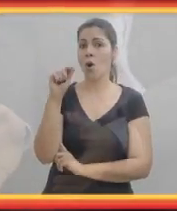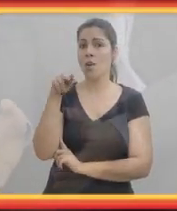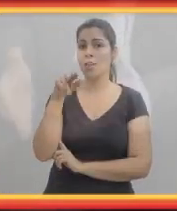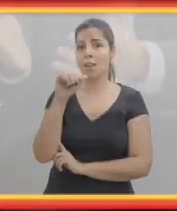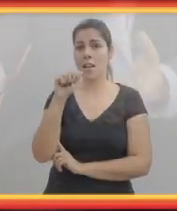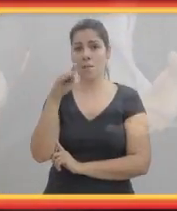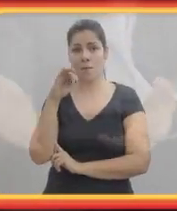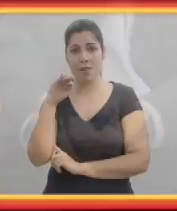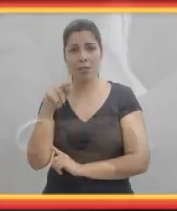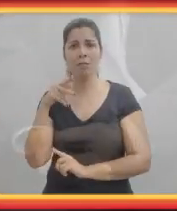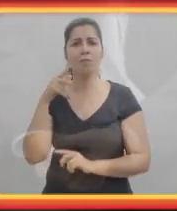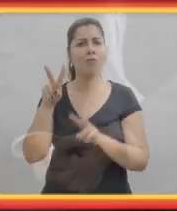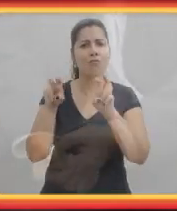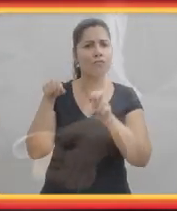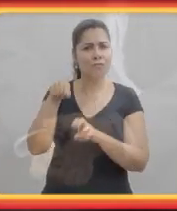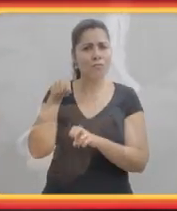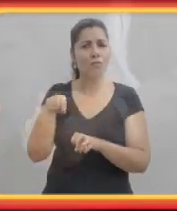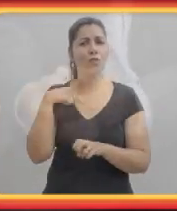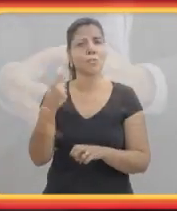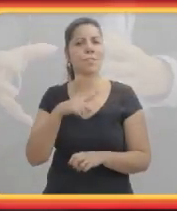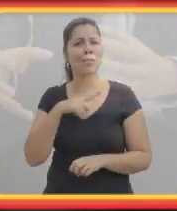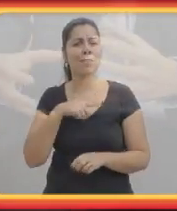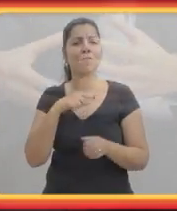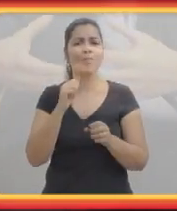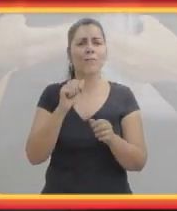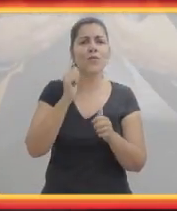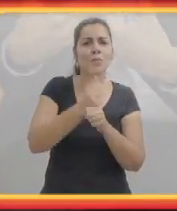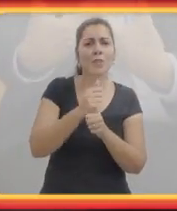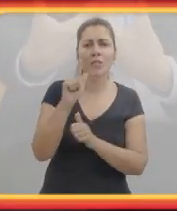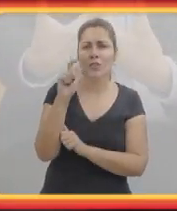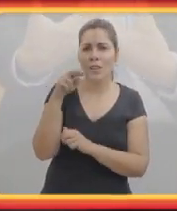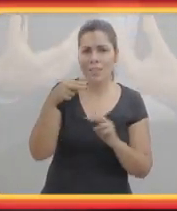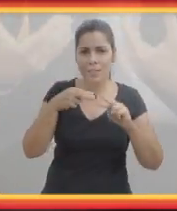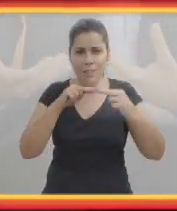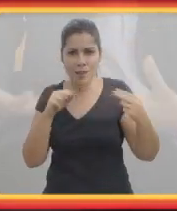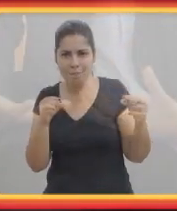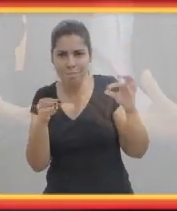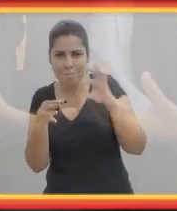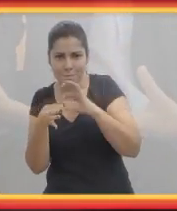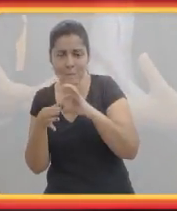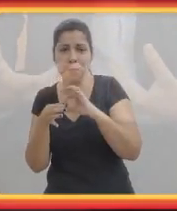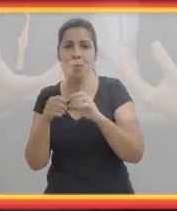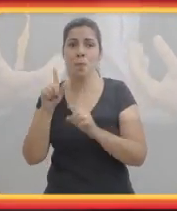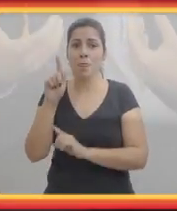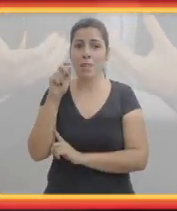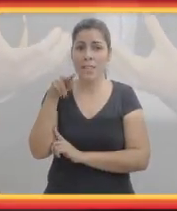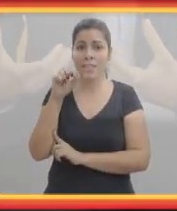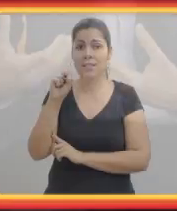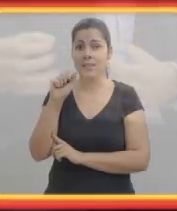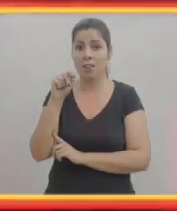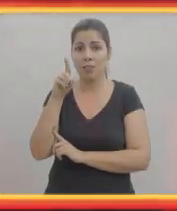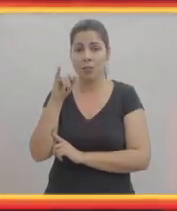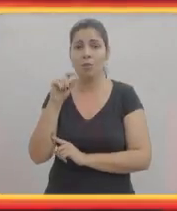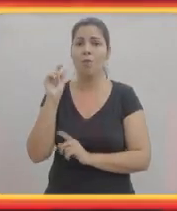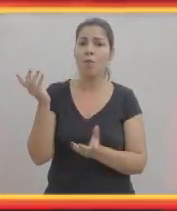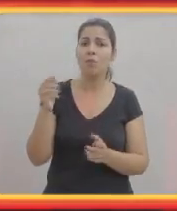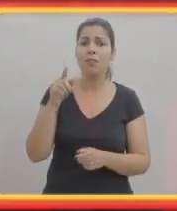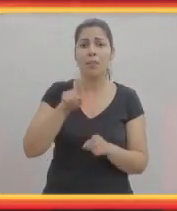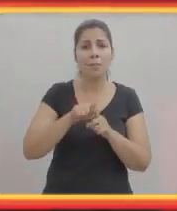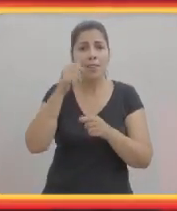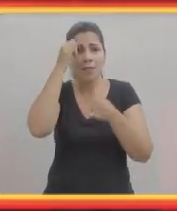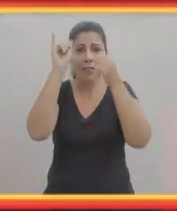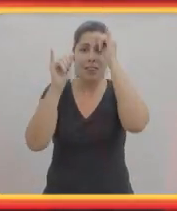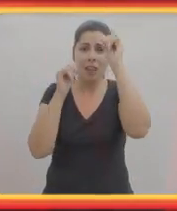tratamento, que são as terapias gênicas, ou seja, onde, coloquialmente falando, nós temos uma substituição por um gene